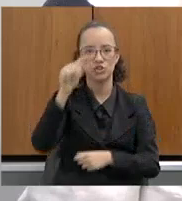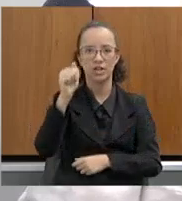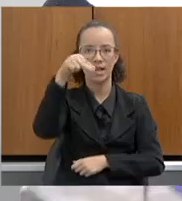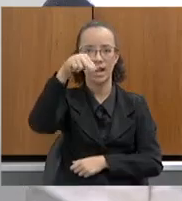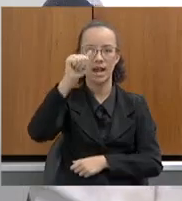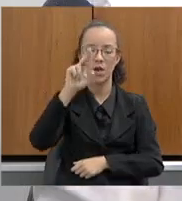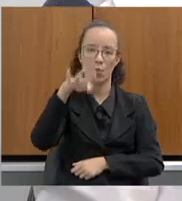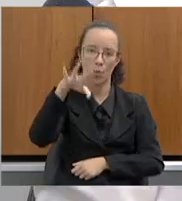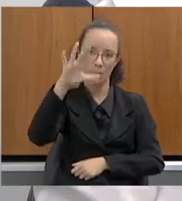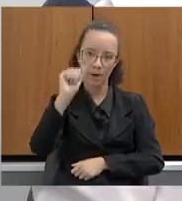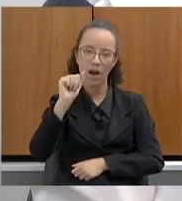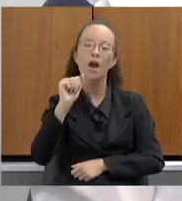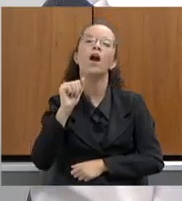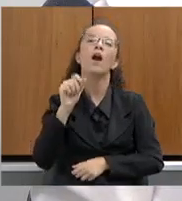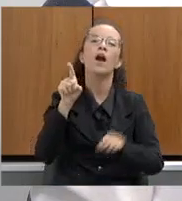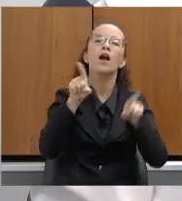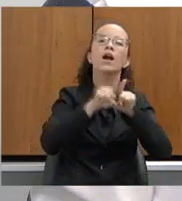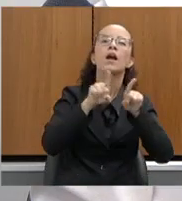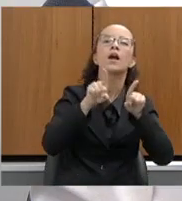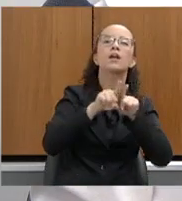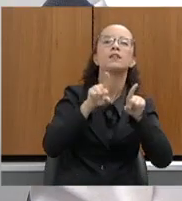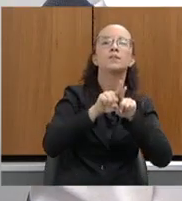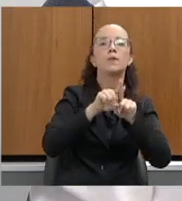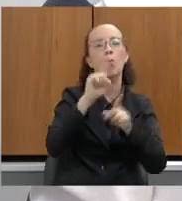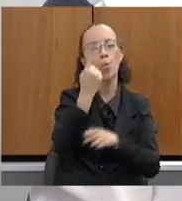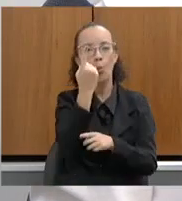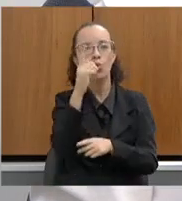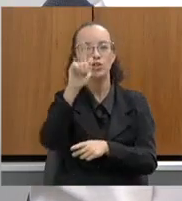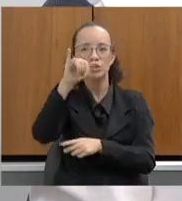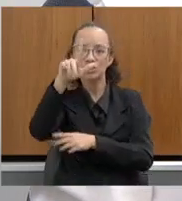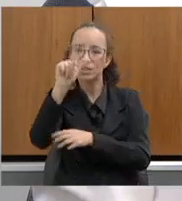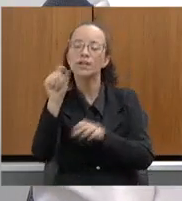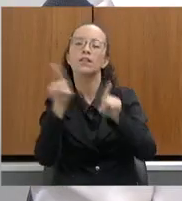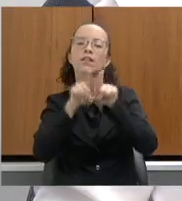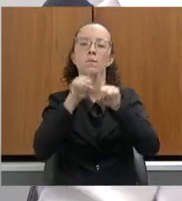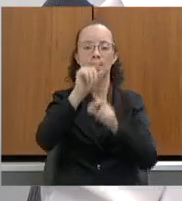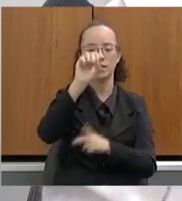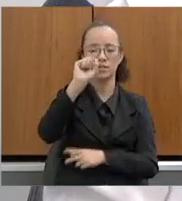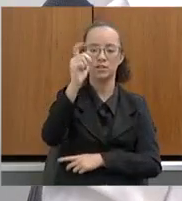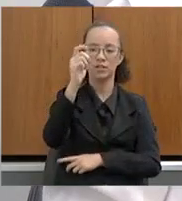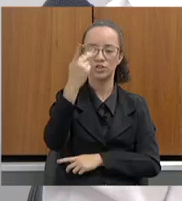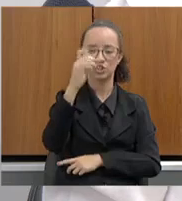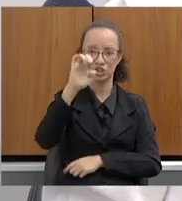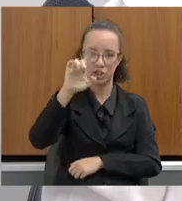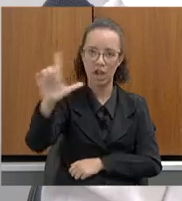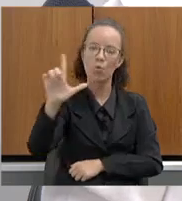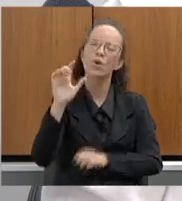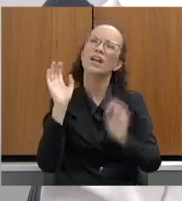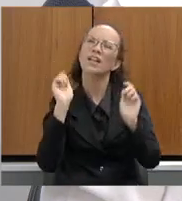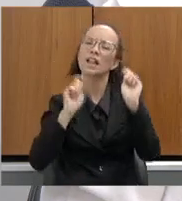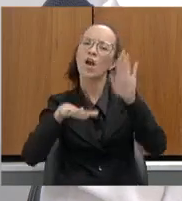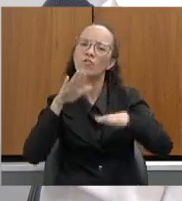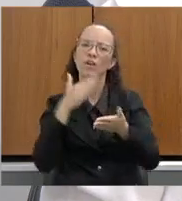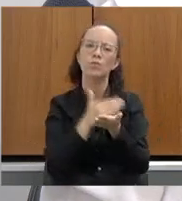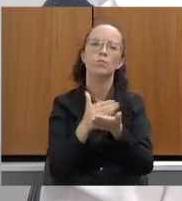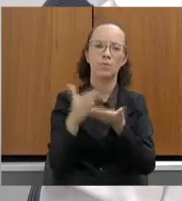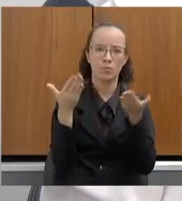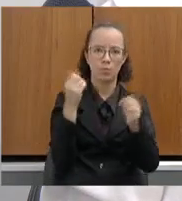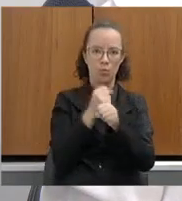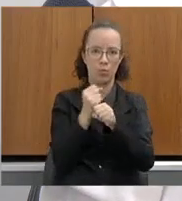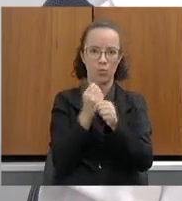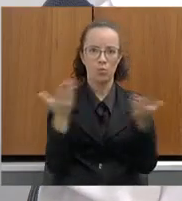também, uma da Bruxfield, de 1,3 giga, e outra da Shell, que deve iniciar esse ano, 1,4